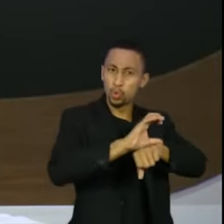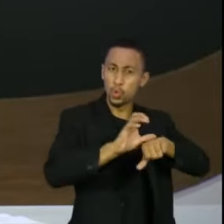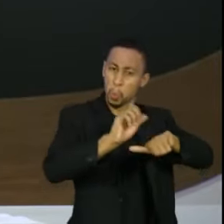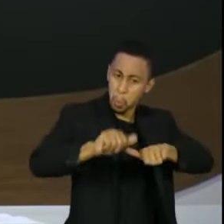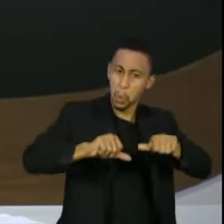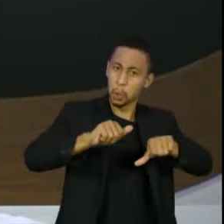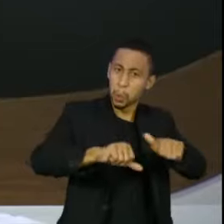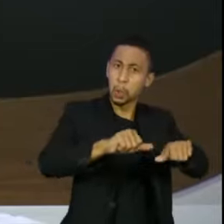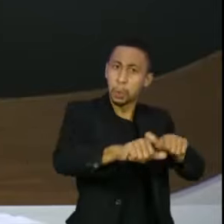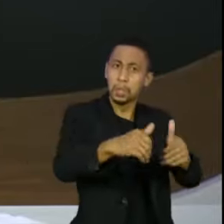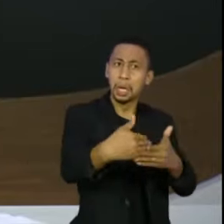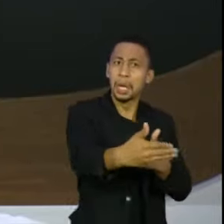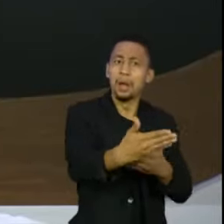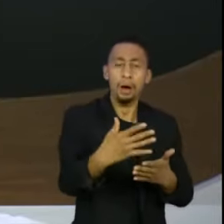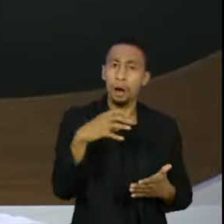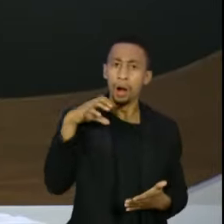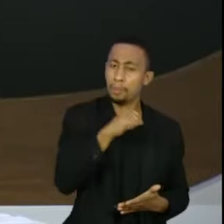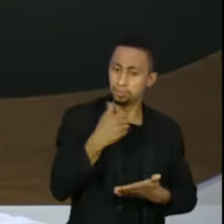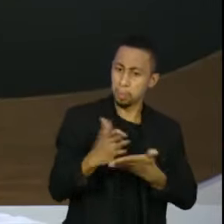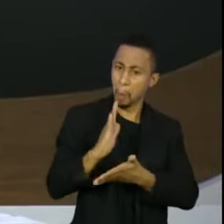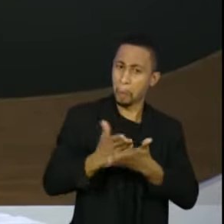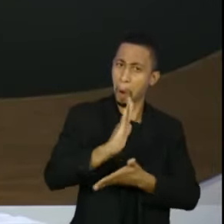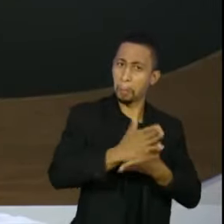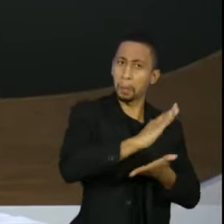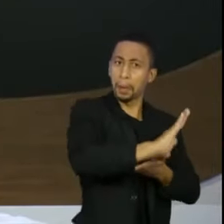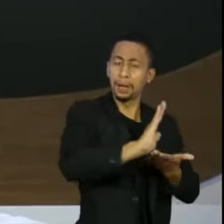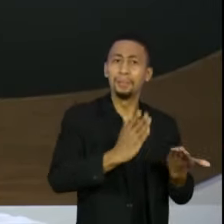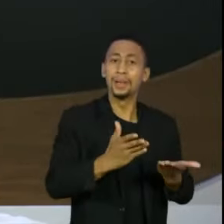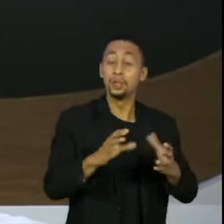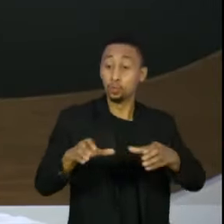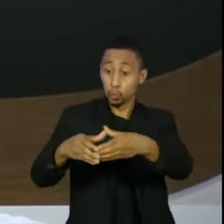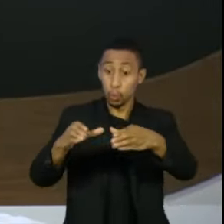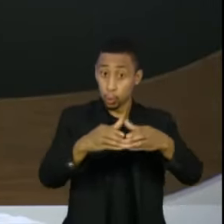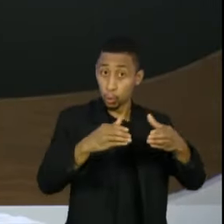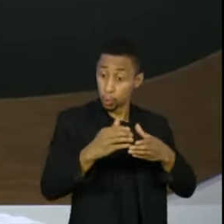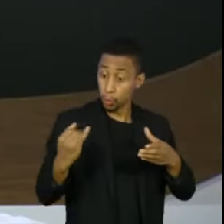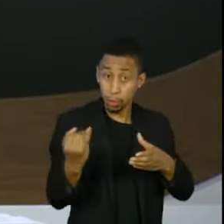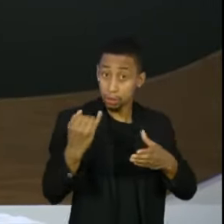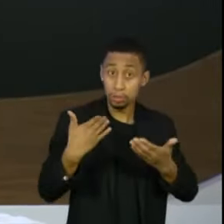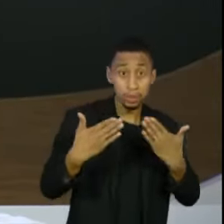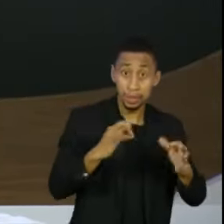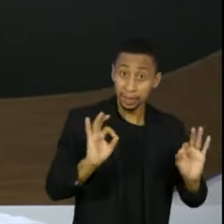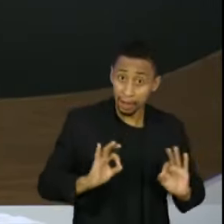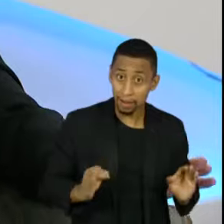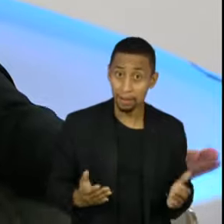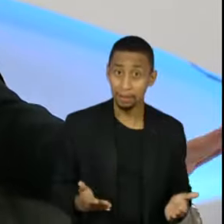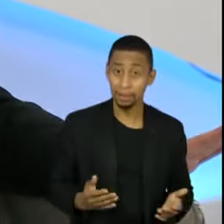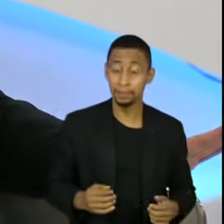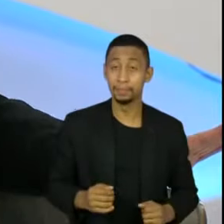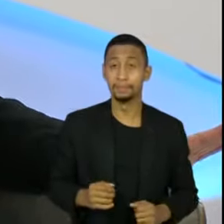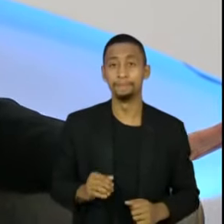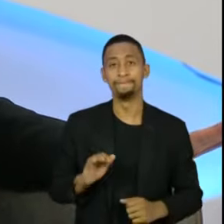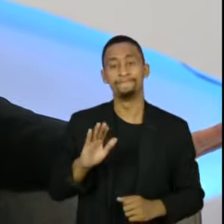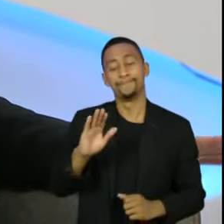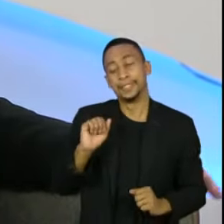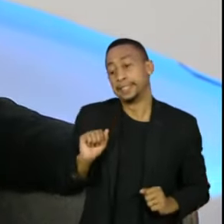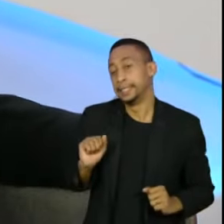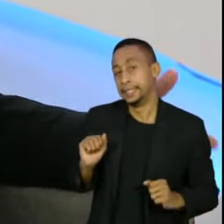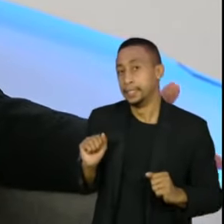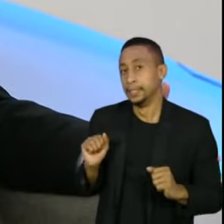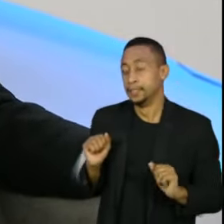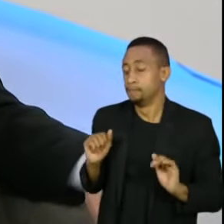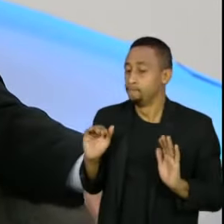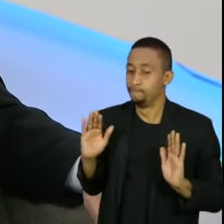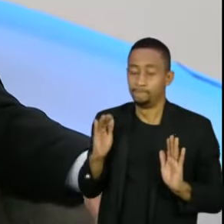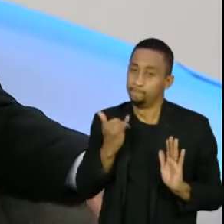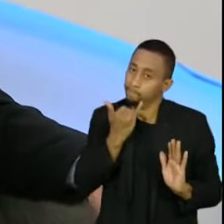com uma rapidez, sem que as comissões pertinentes discutam isso, né? Ó, não há subterfúgio algum, é